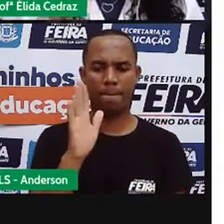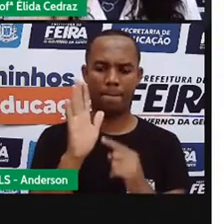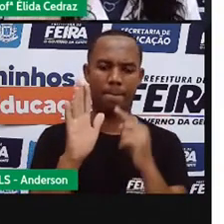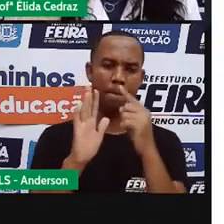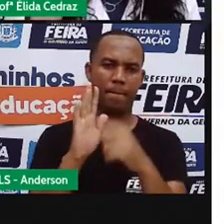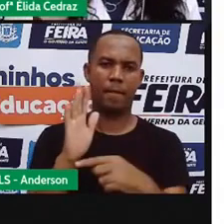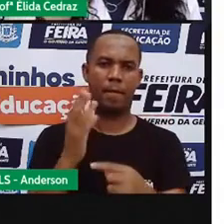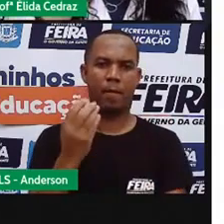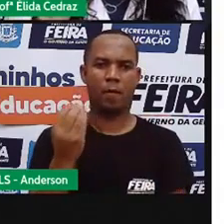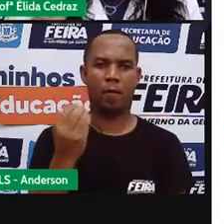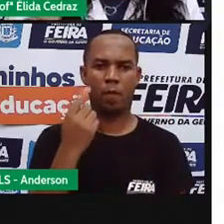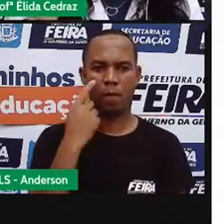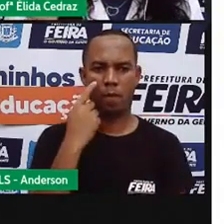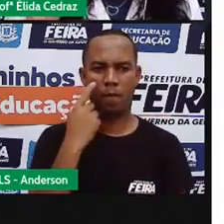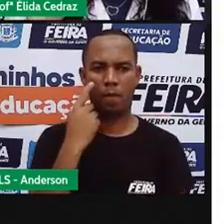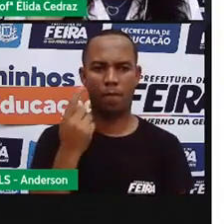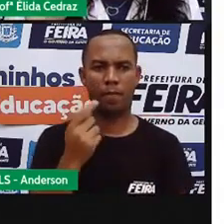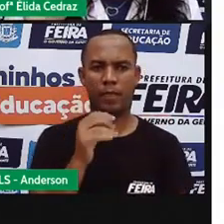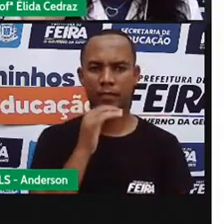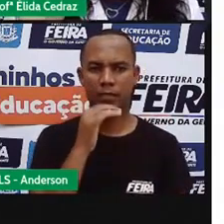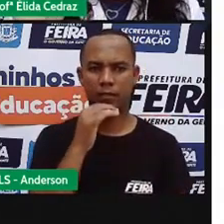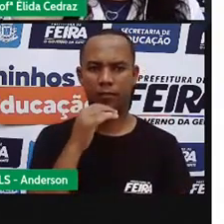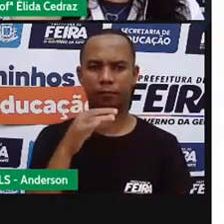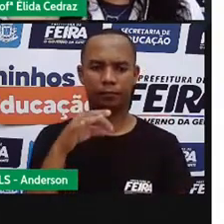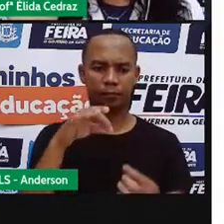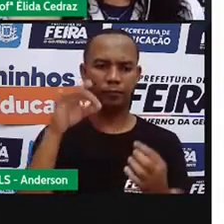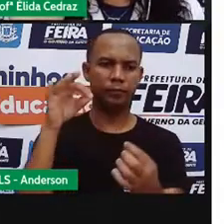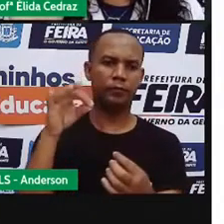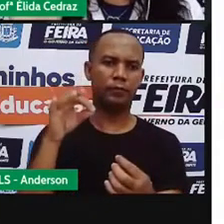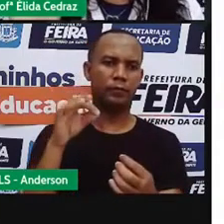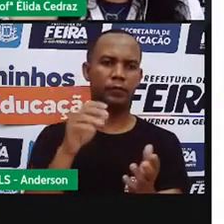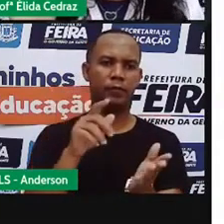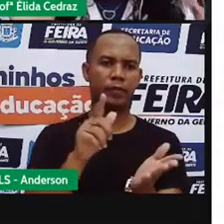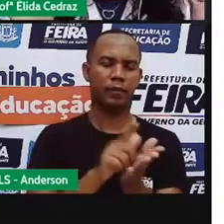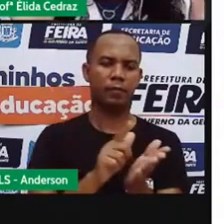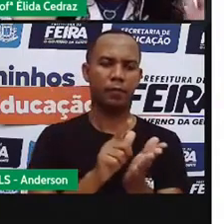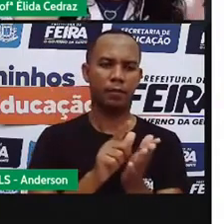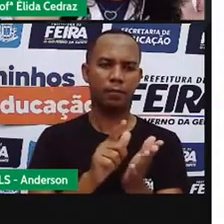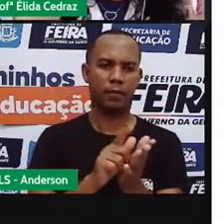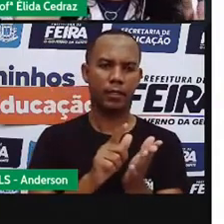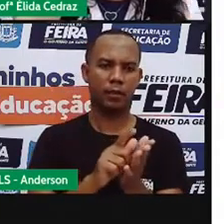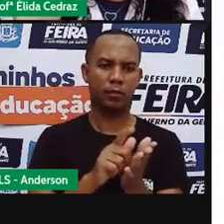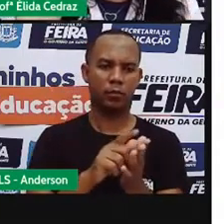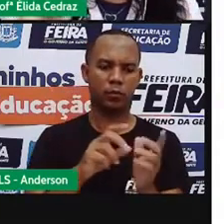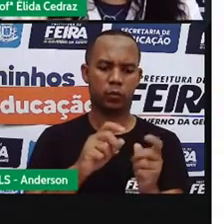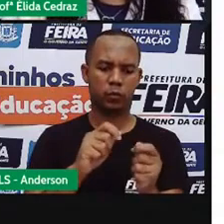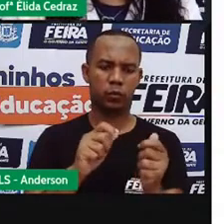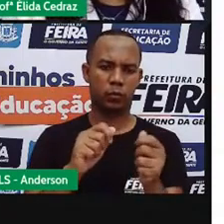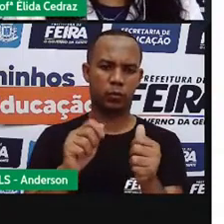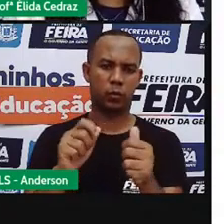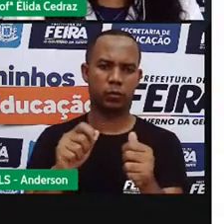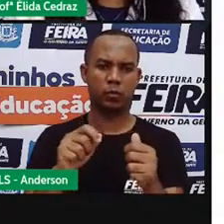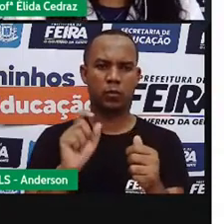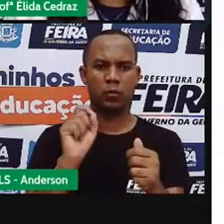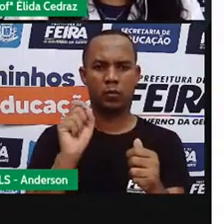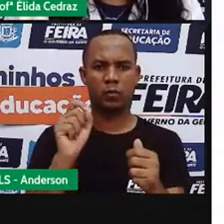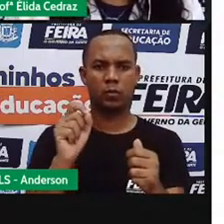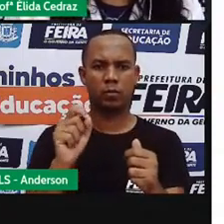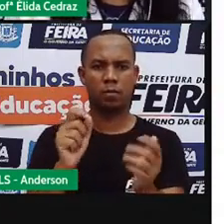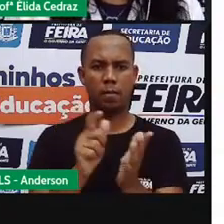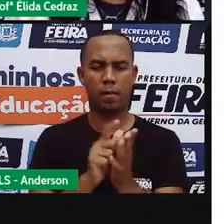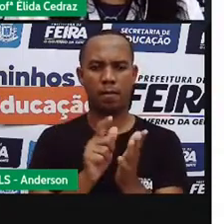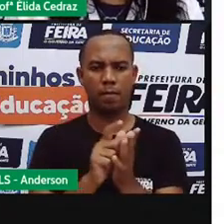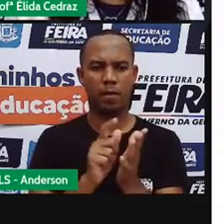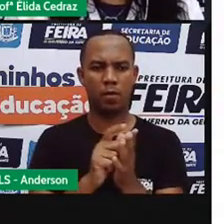Um pedaço assim, de celofone, de papel seda, que é aquele de pipa. Um pedaço de